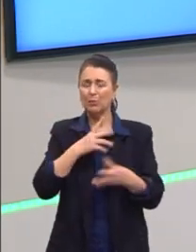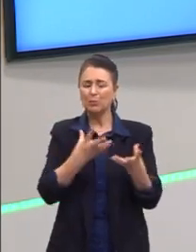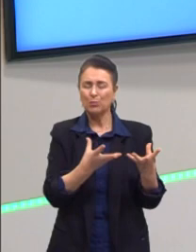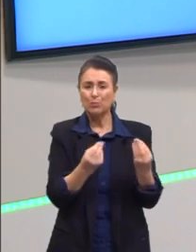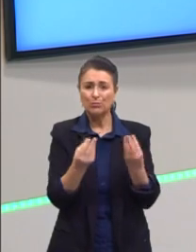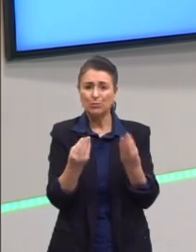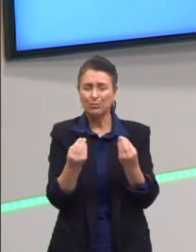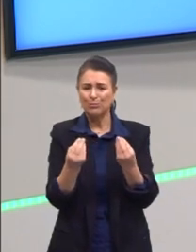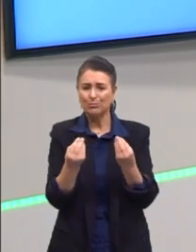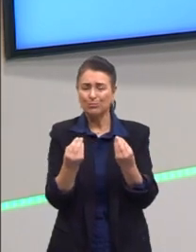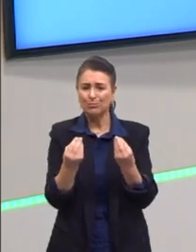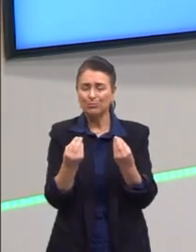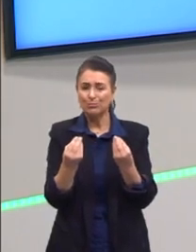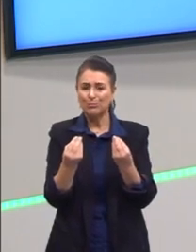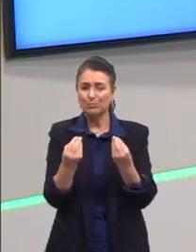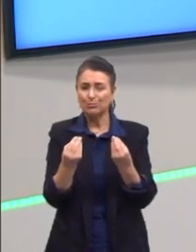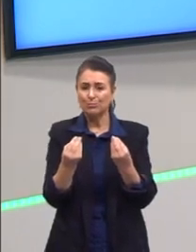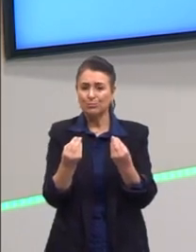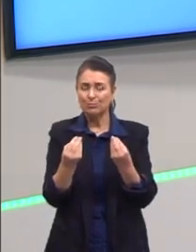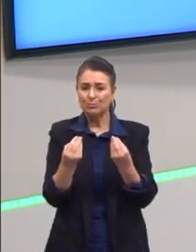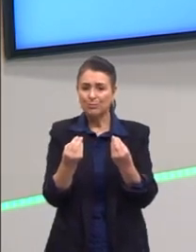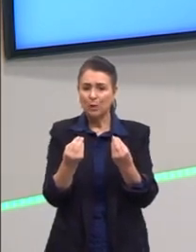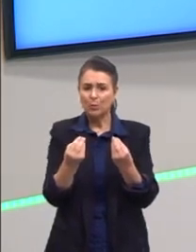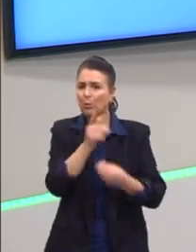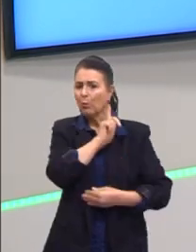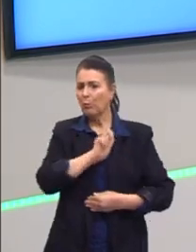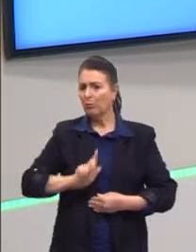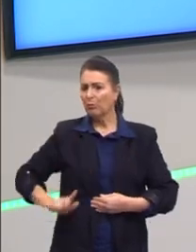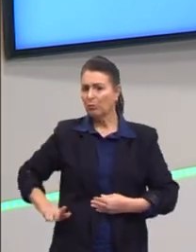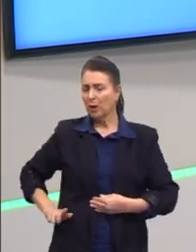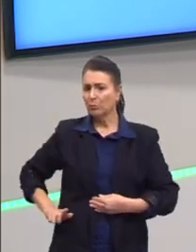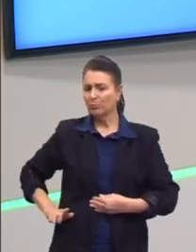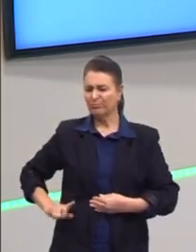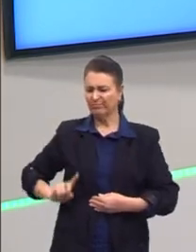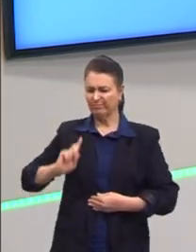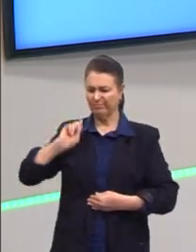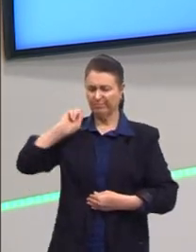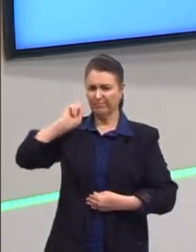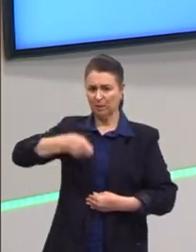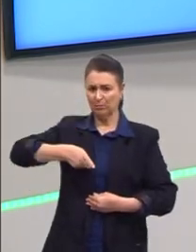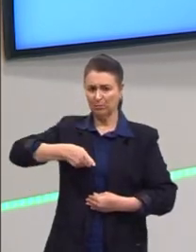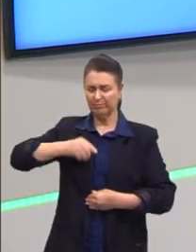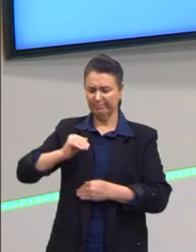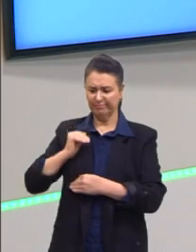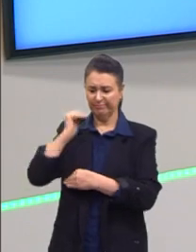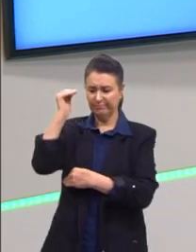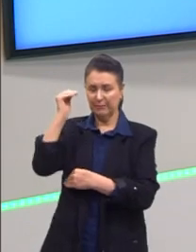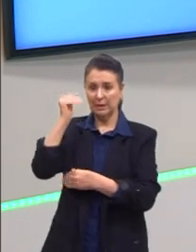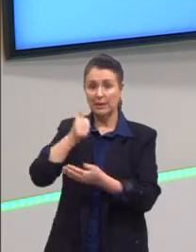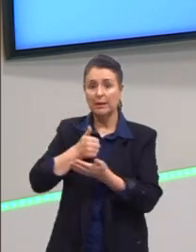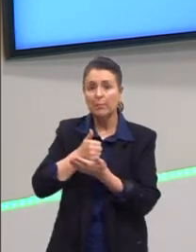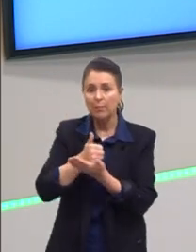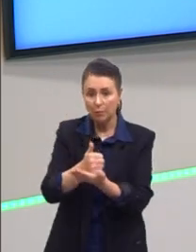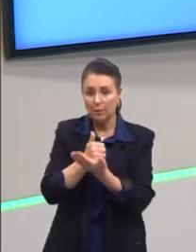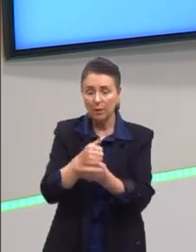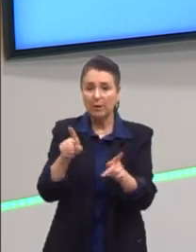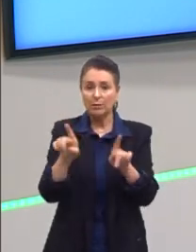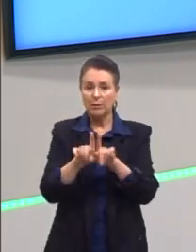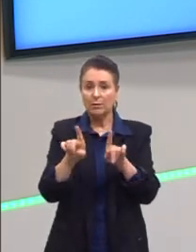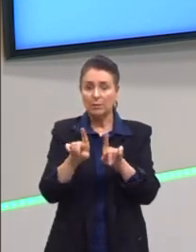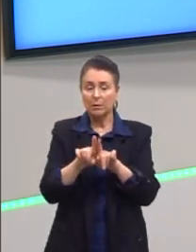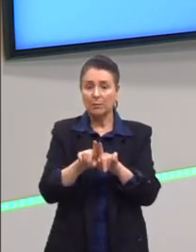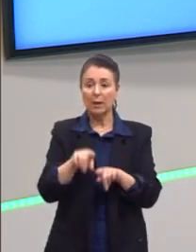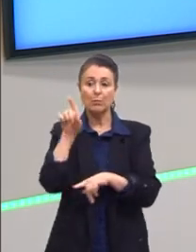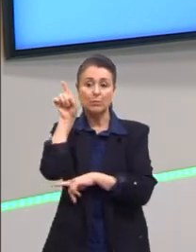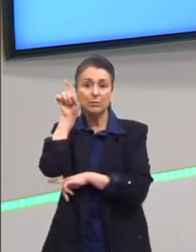governos autoritários chegando e sendo apoiados, tanto pelo lado